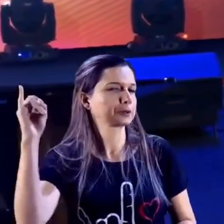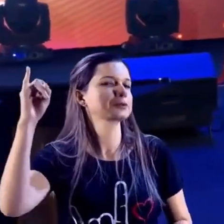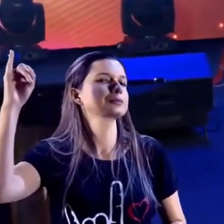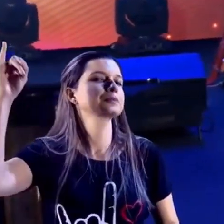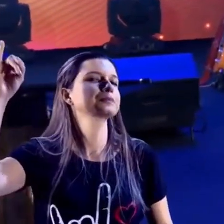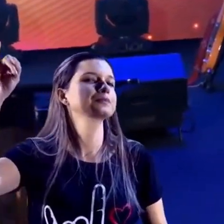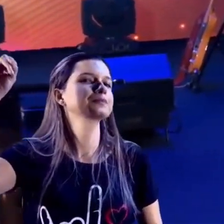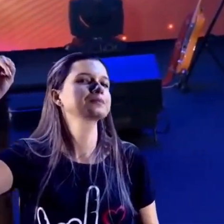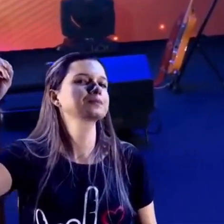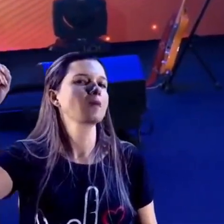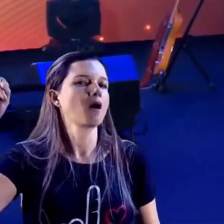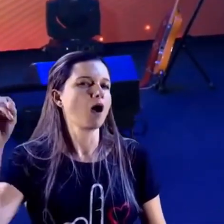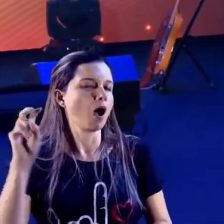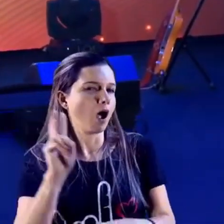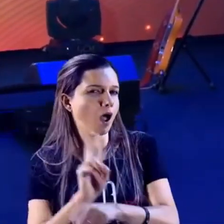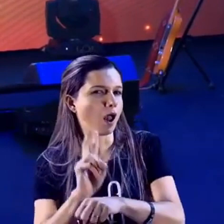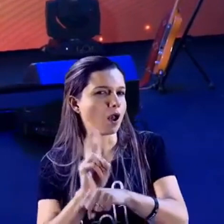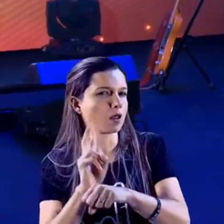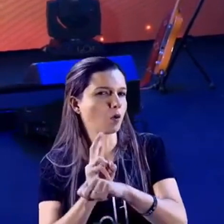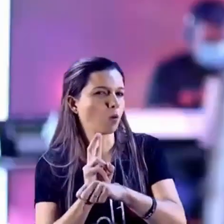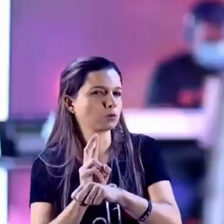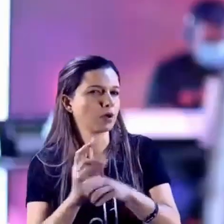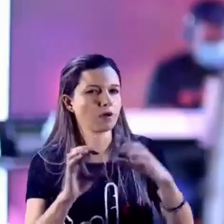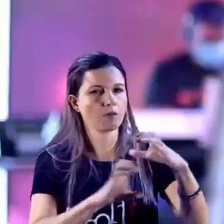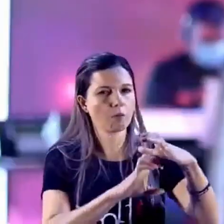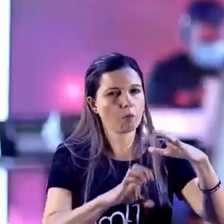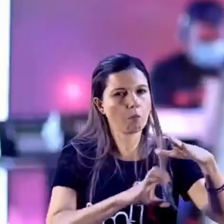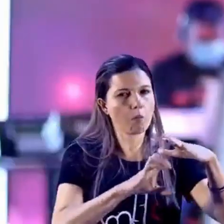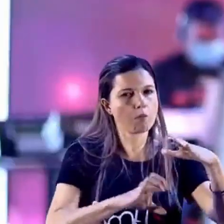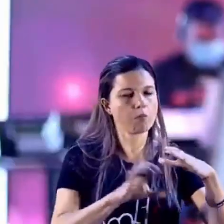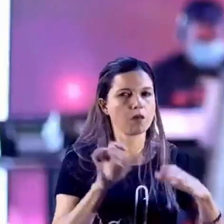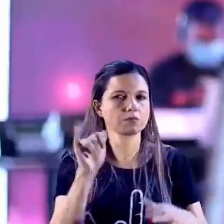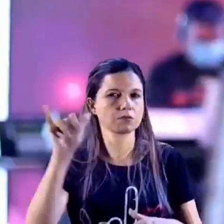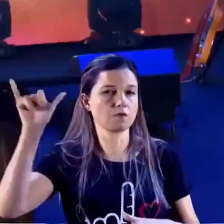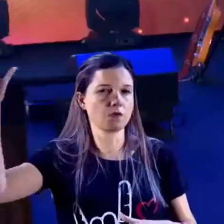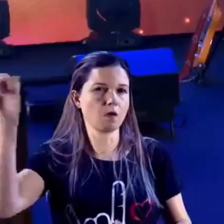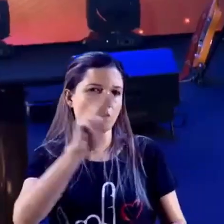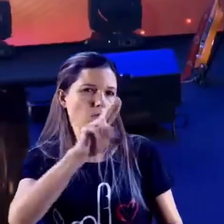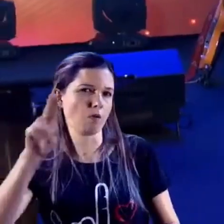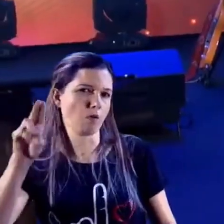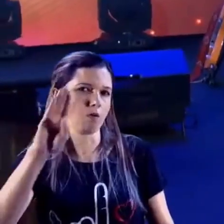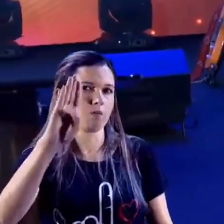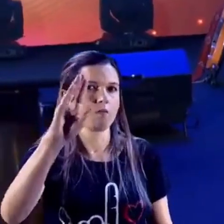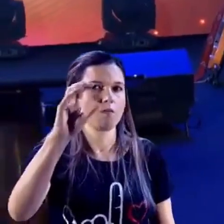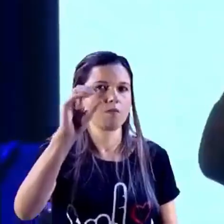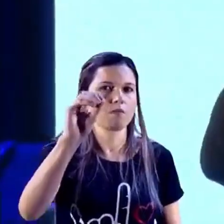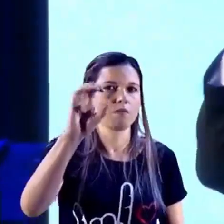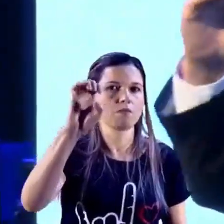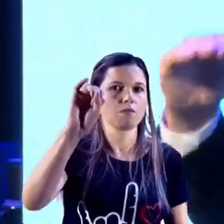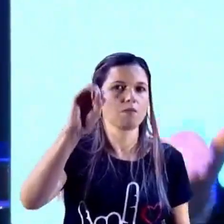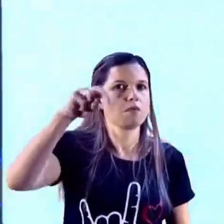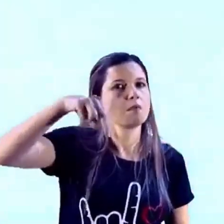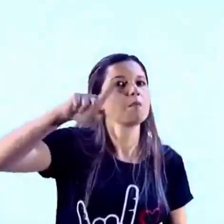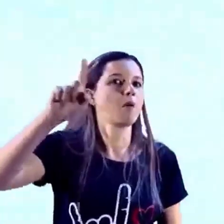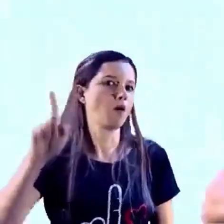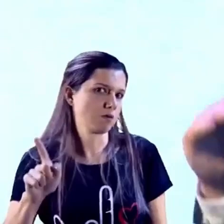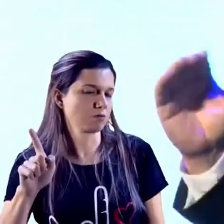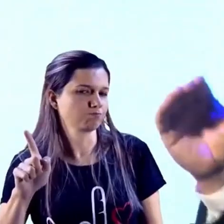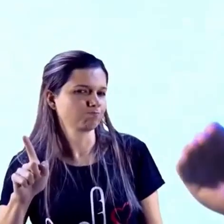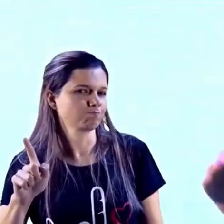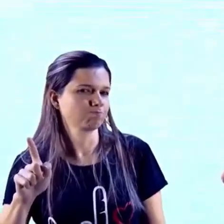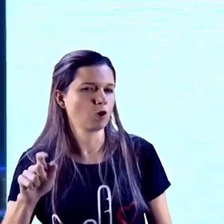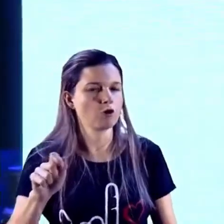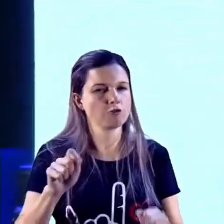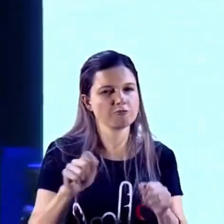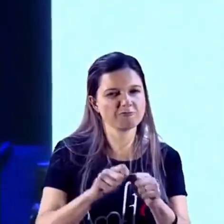o que administra a Boeing, não é qualquer linha, é companhia aérea, a Boeing é a maior que fabrica aviões pro